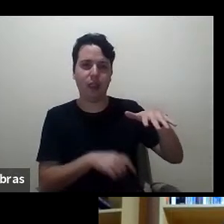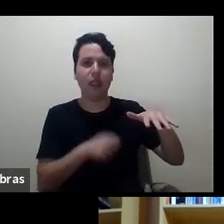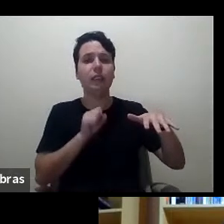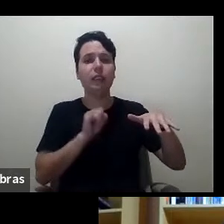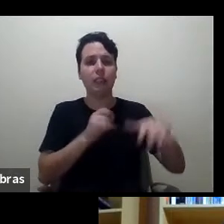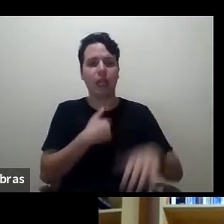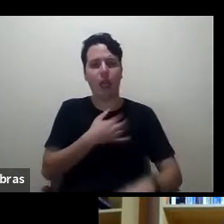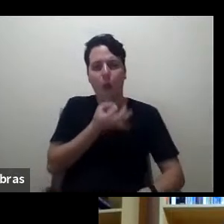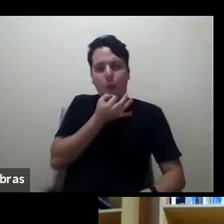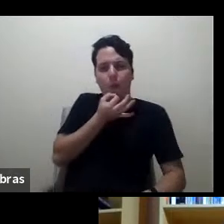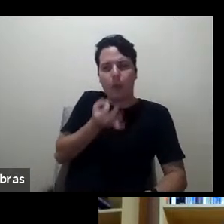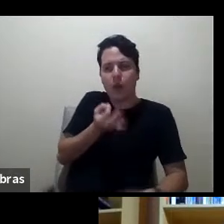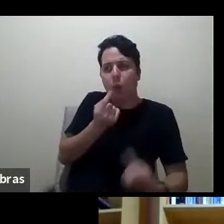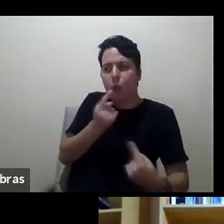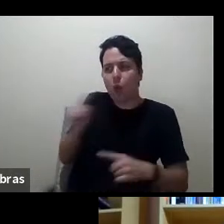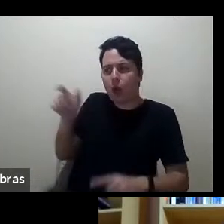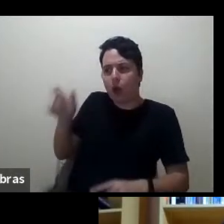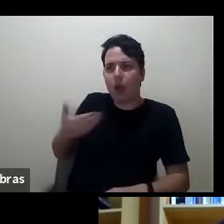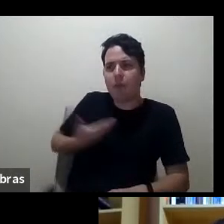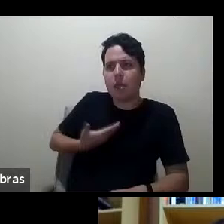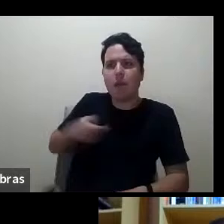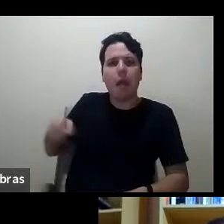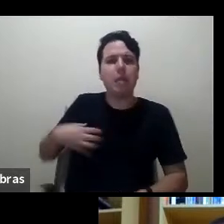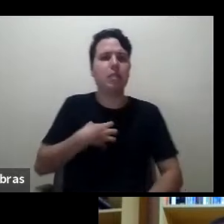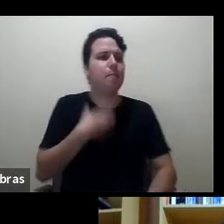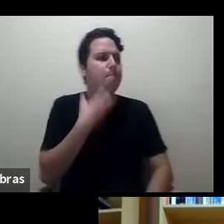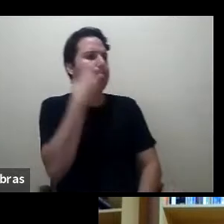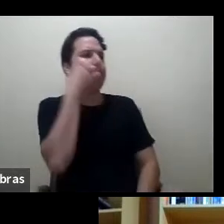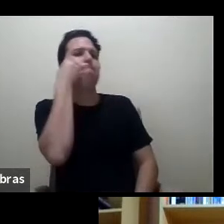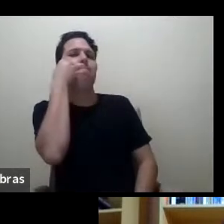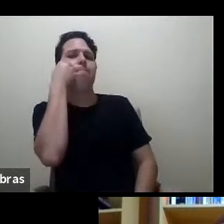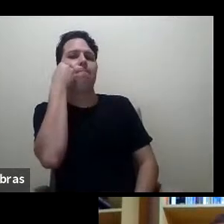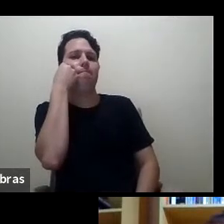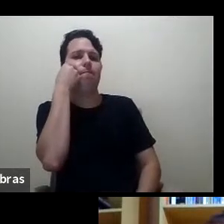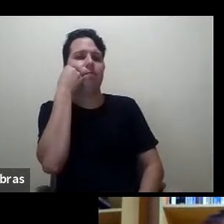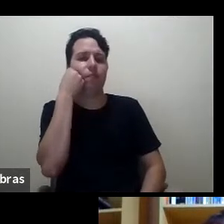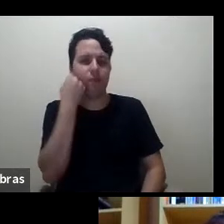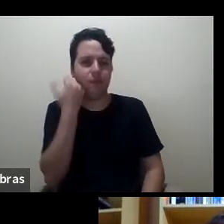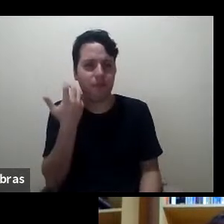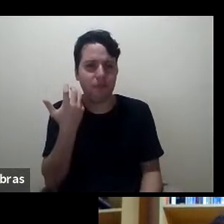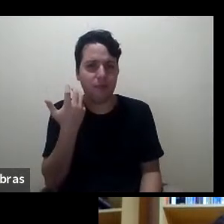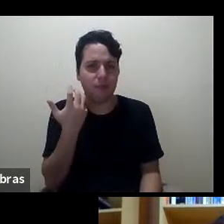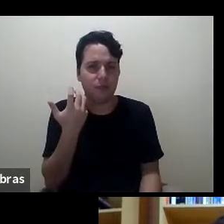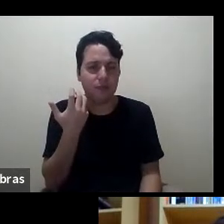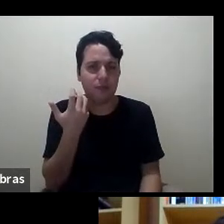colega eu estou ofendendo o colega isso é uma tradição